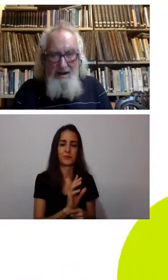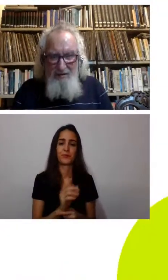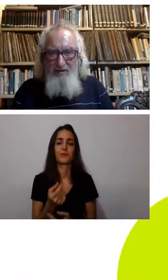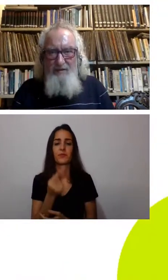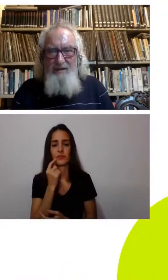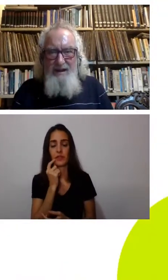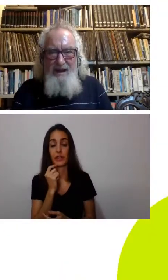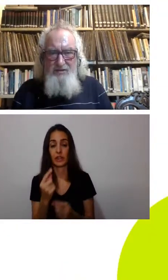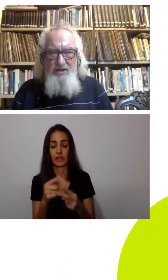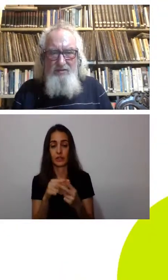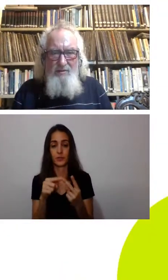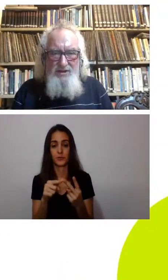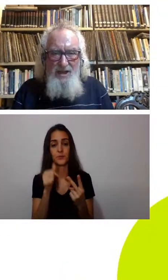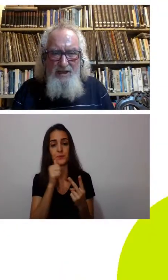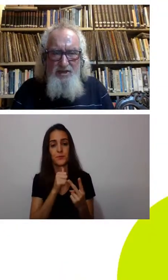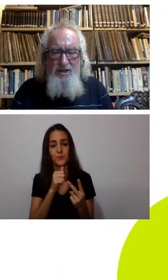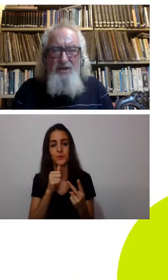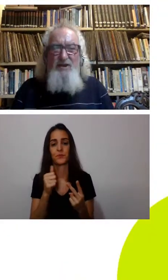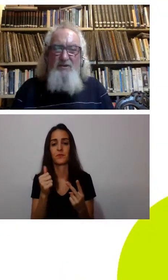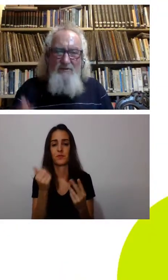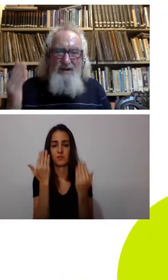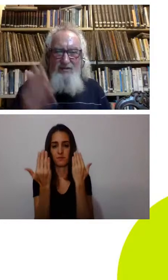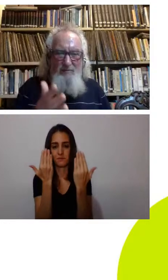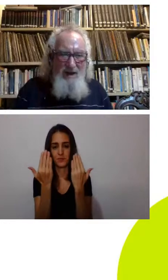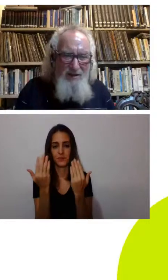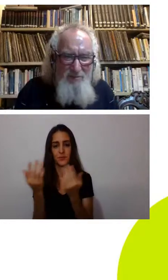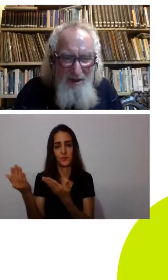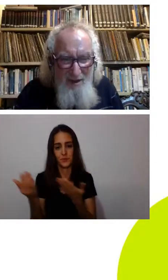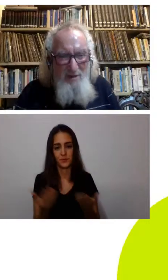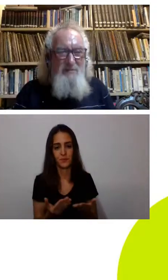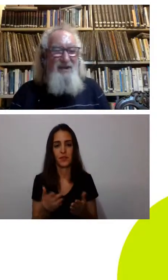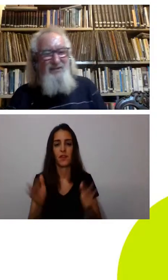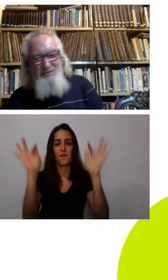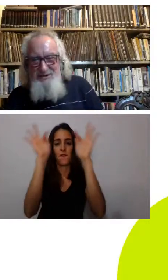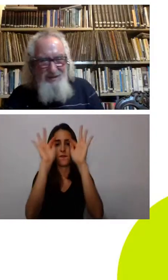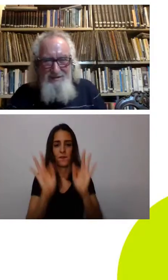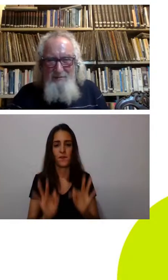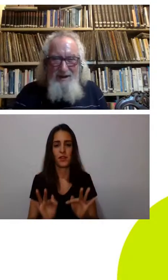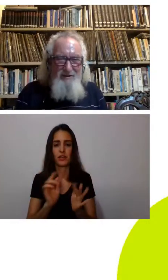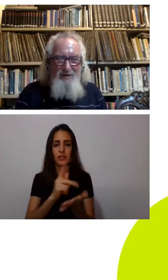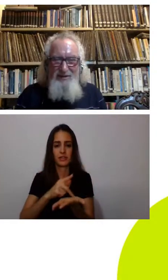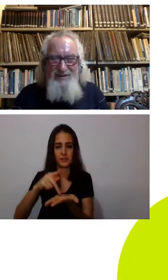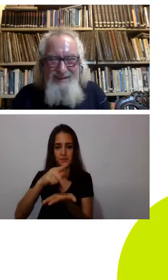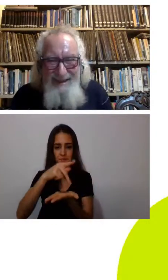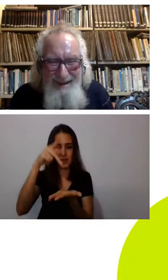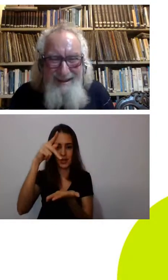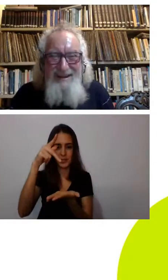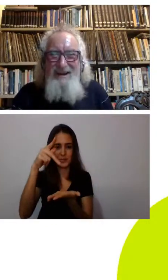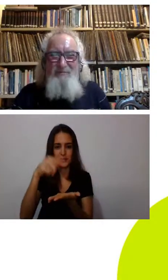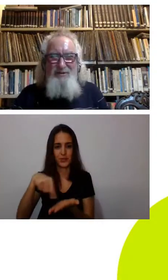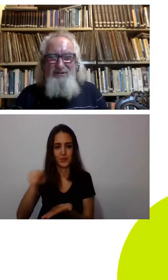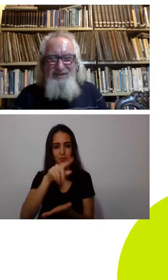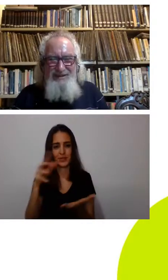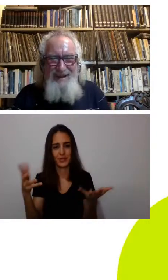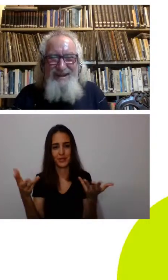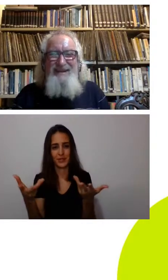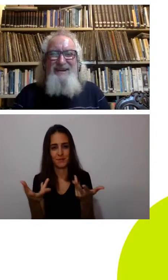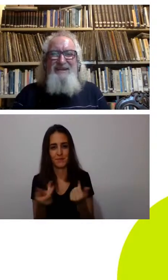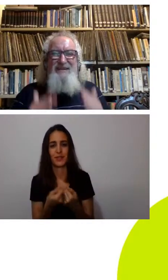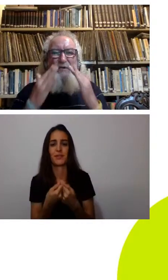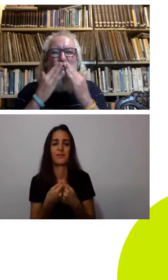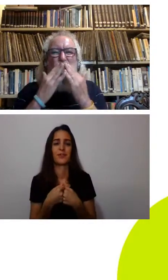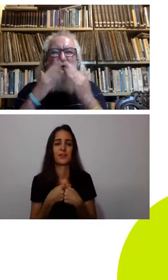psicanalistas fantásticas com a gente feliz Páscoa e Miss hoje vocês estão maravilhosos na produção